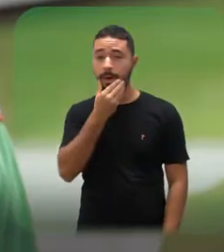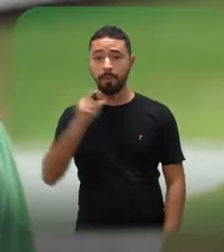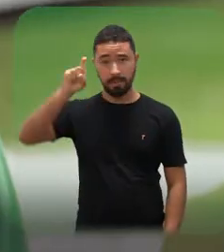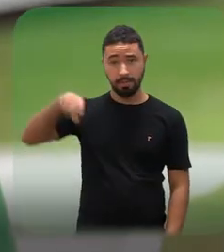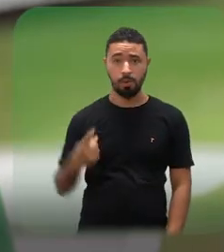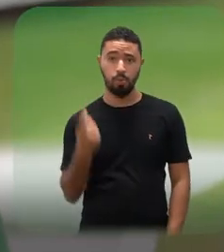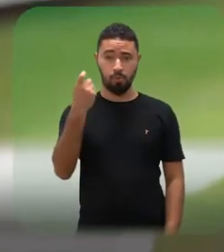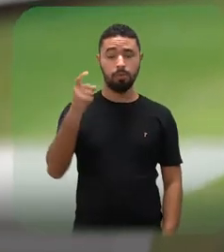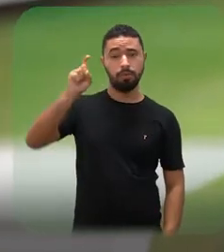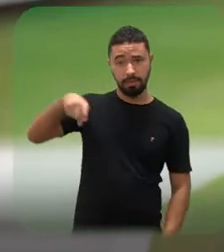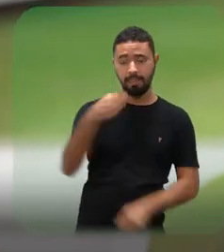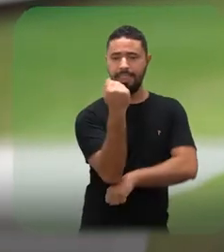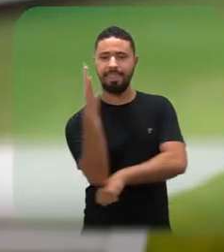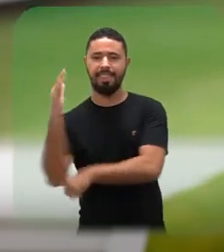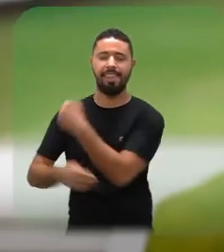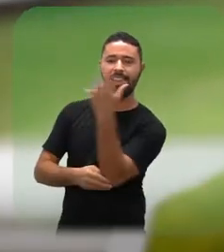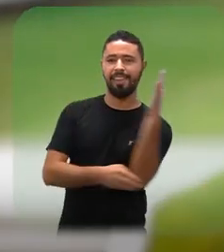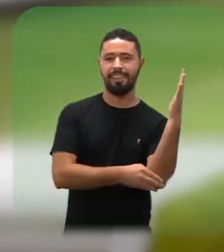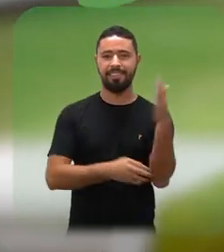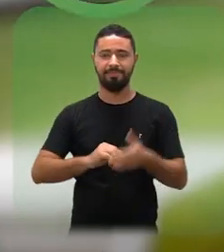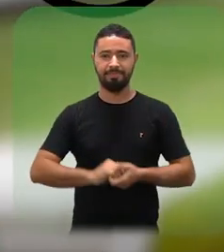Homem, Ser Um, Ser Meio Ambiente.